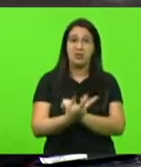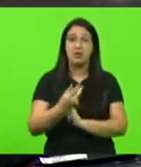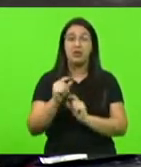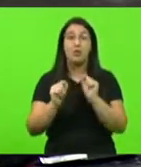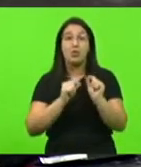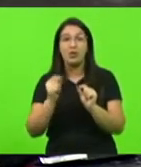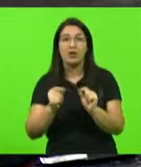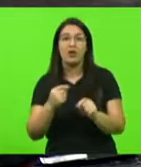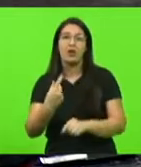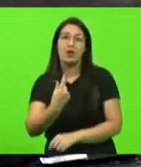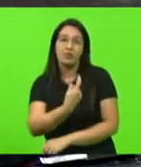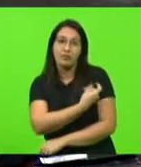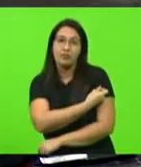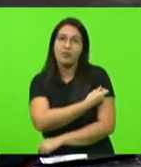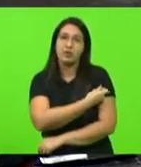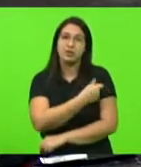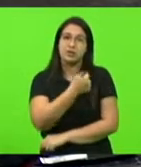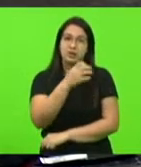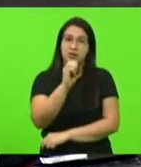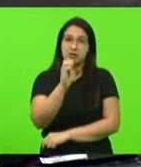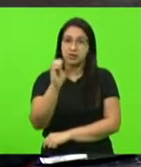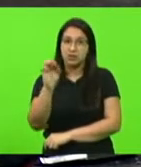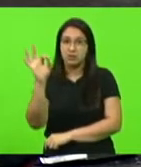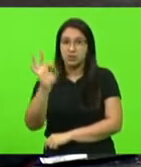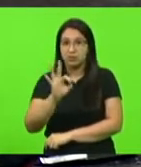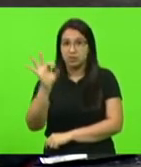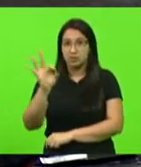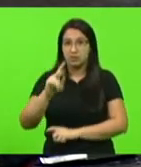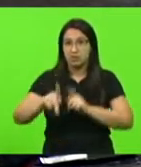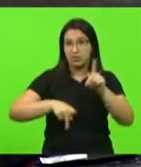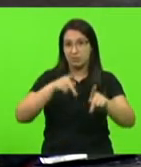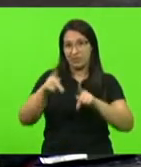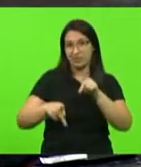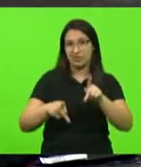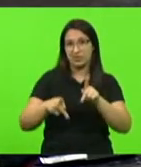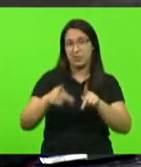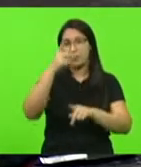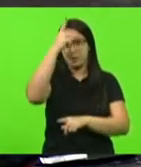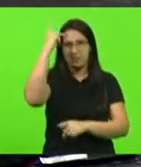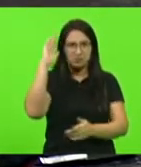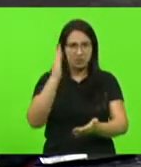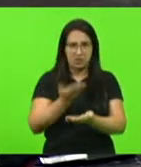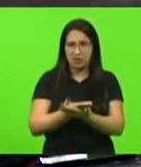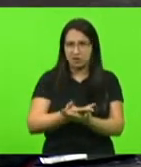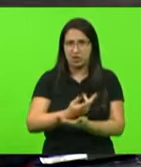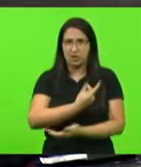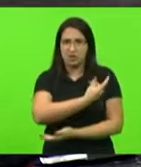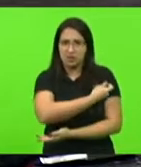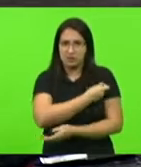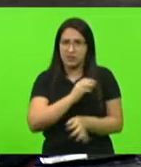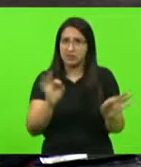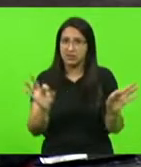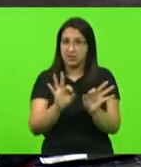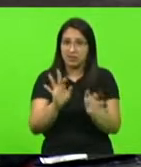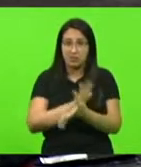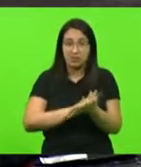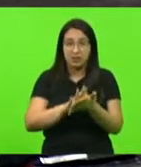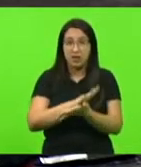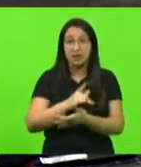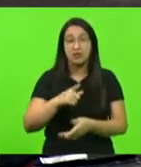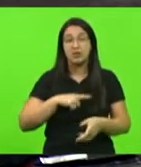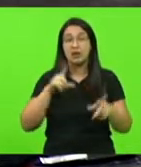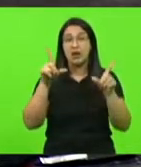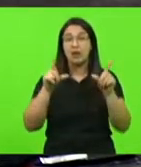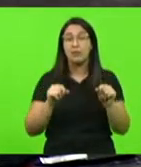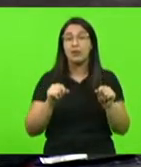de 100% da população para aqueles que não acreditavam na vacinação. Hoje, nós temos menos de 50%